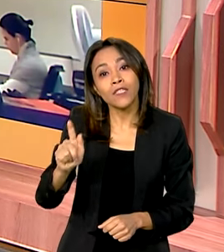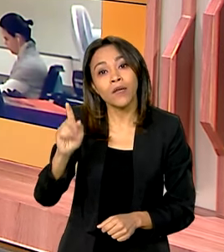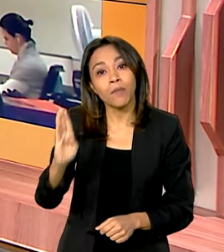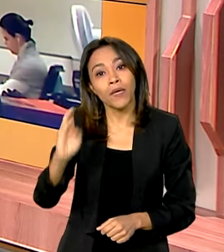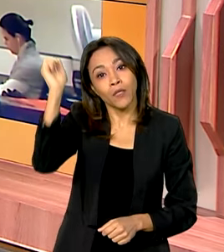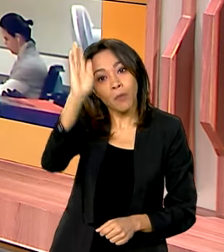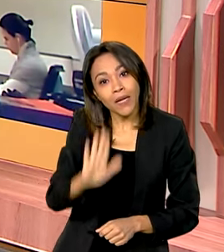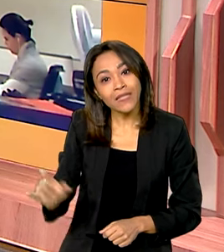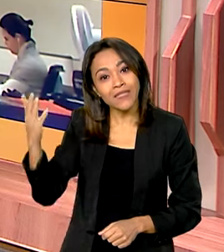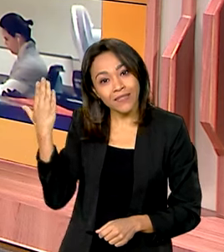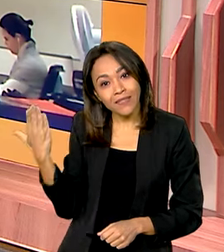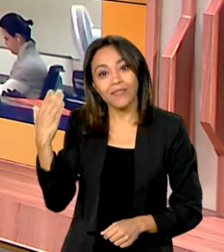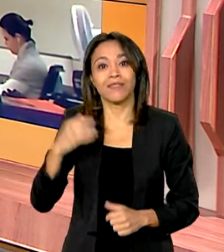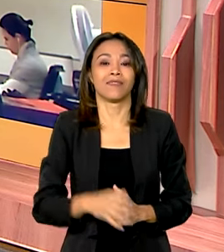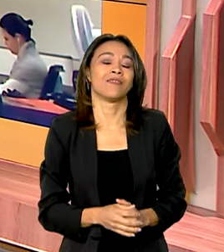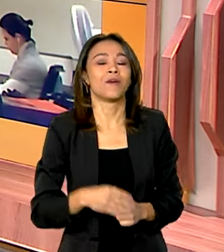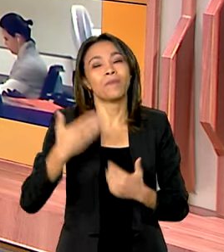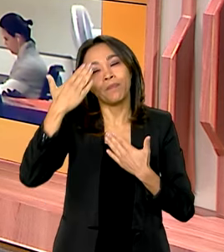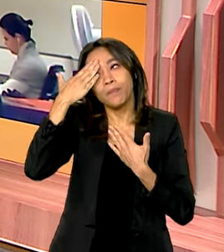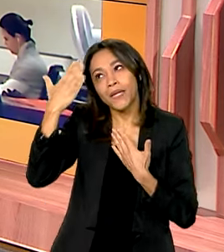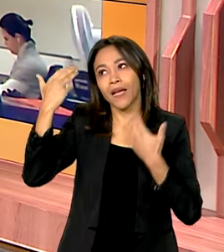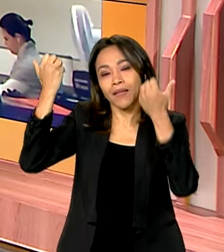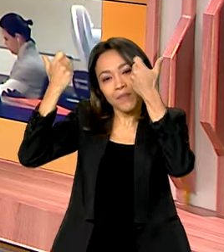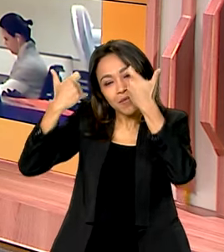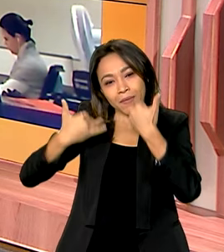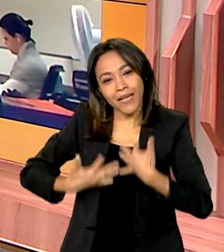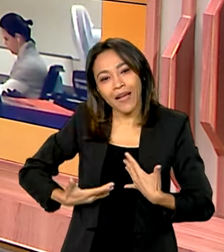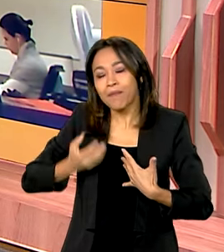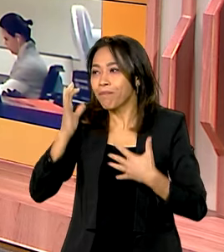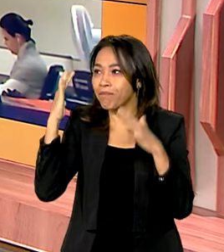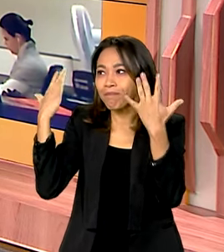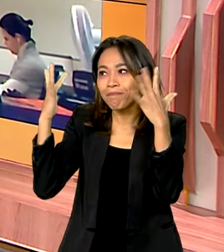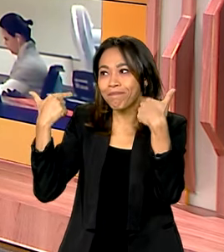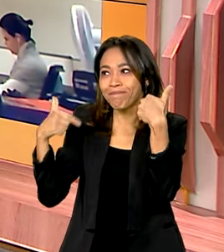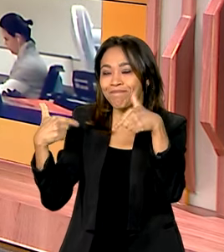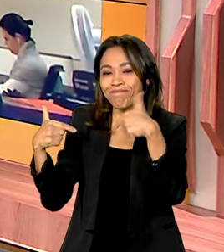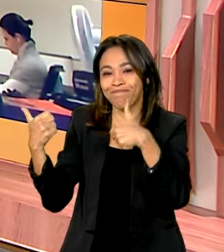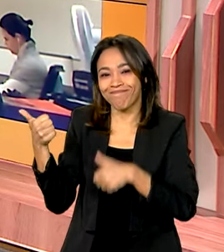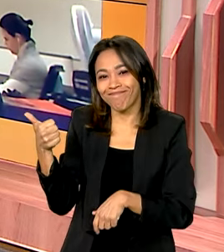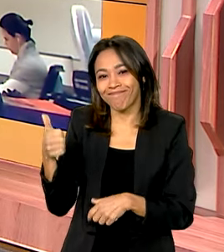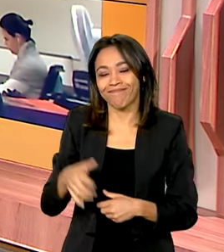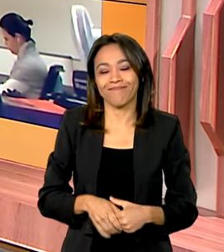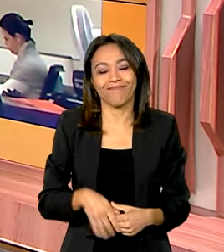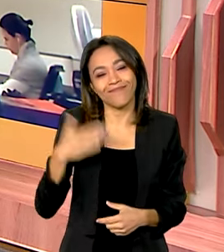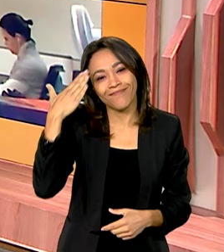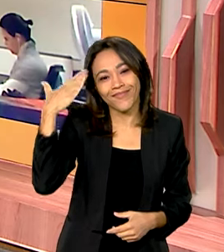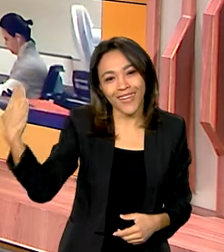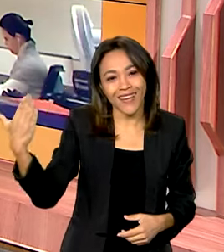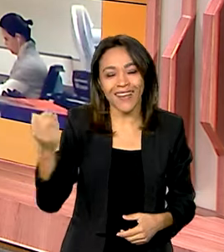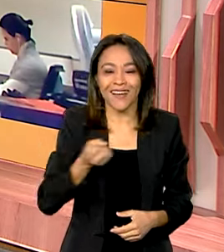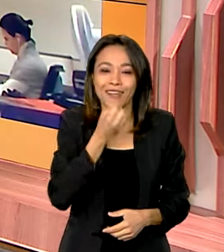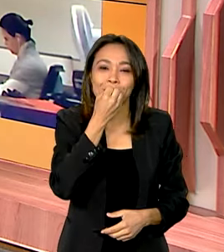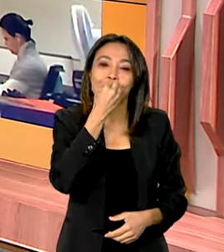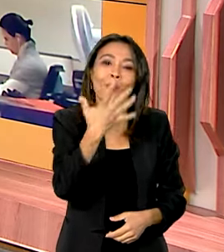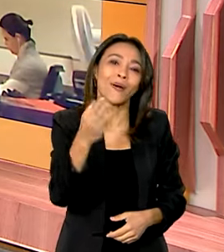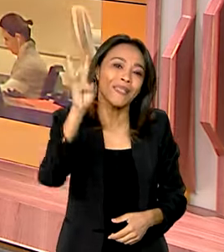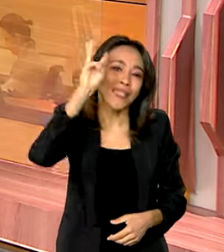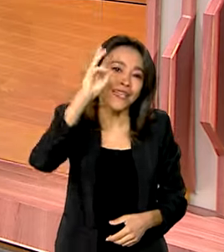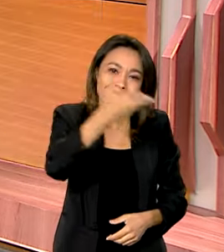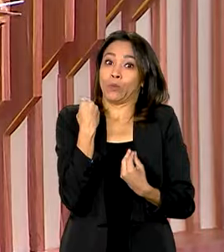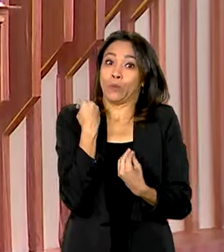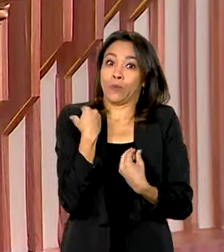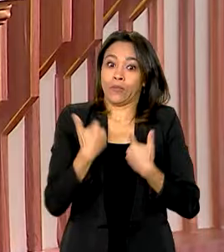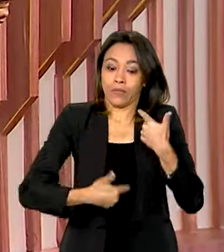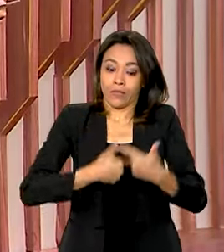Muito obrigada pela participação, pelos esclarecimentos e parabéns por esse trabalho, viu? Obrigado, Vanessa. Boa terça a todos. Boa